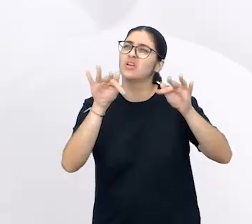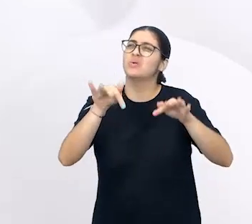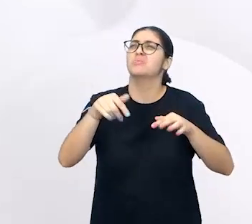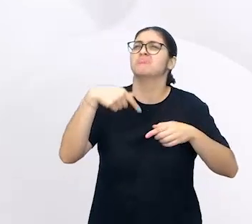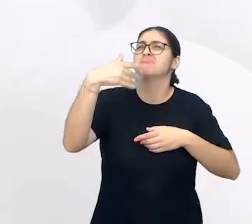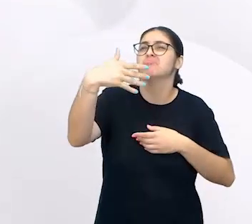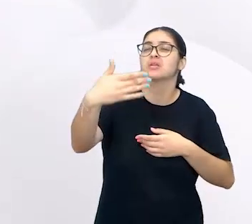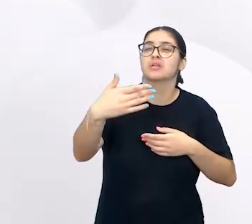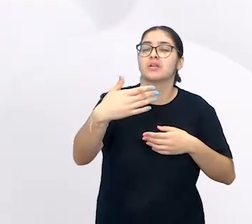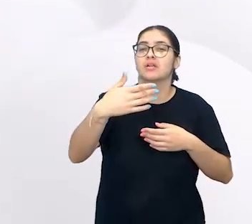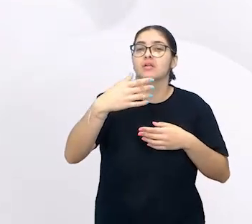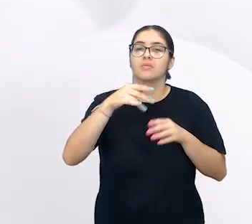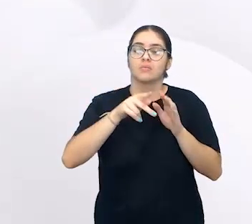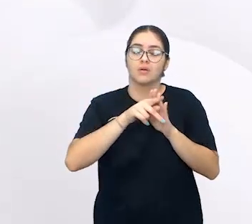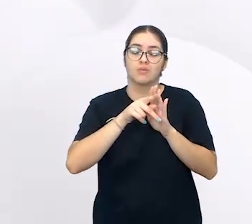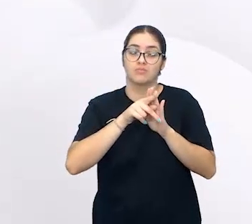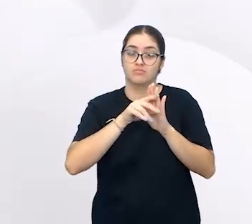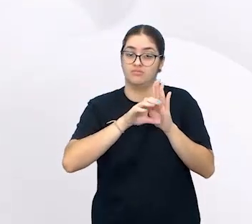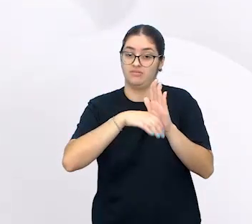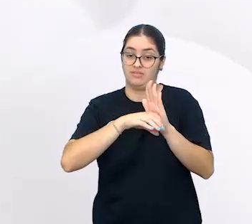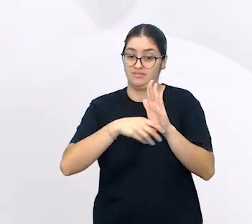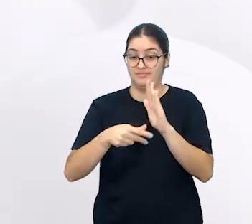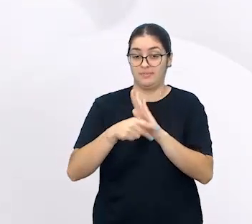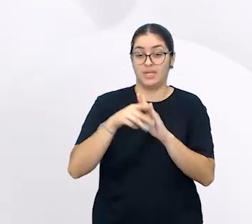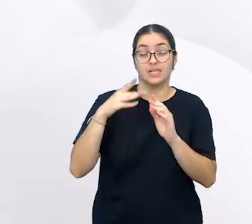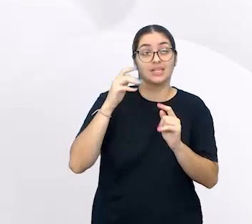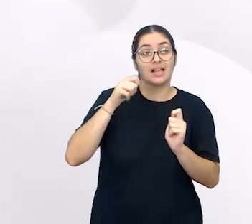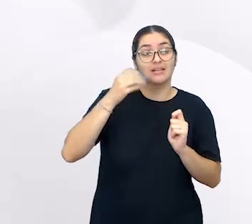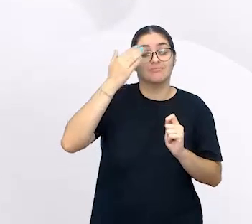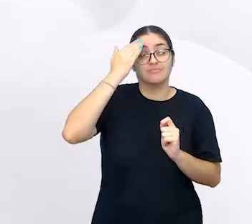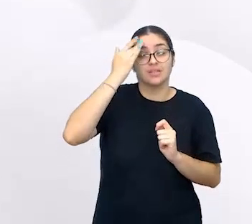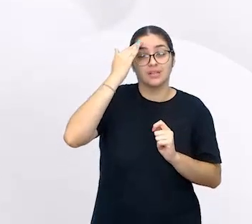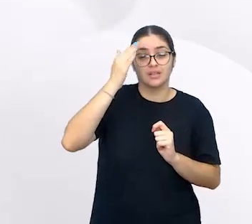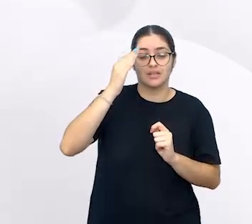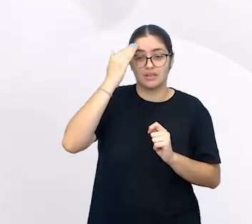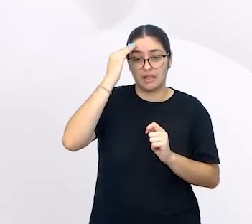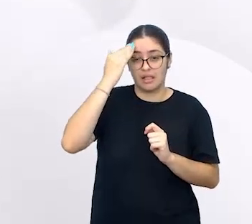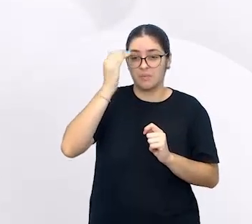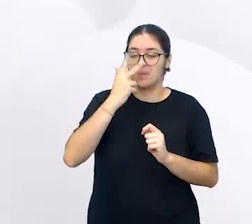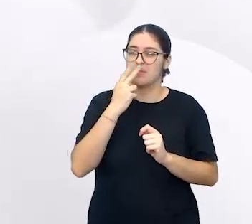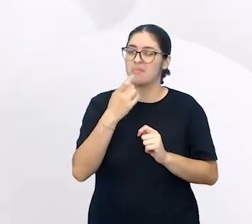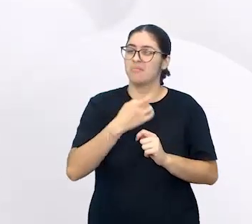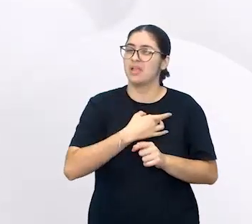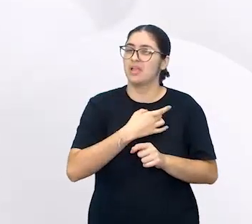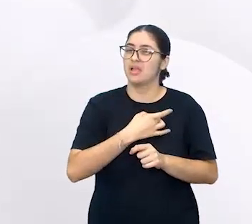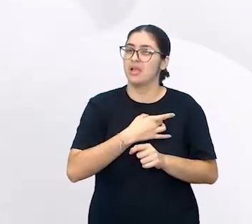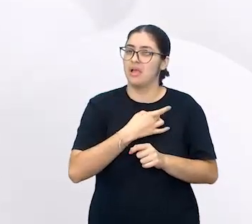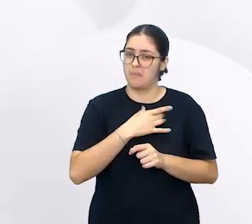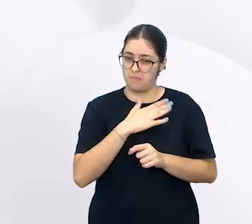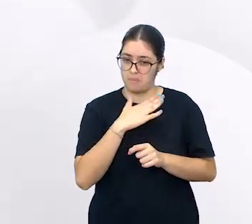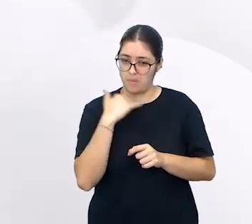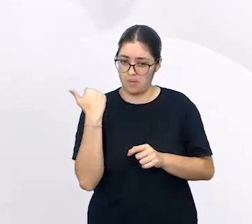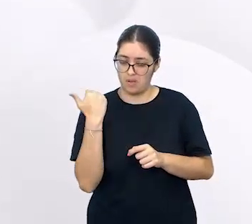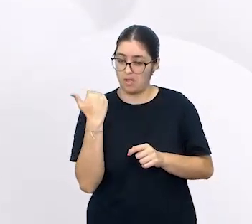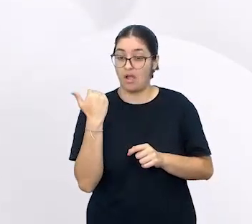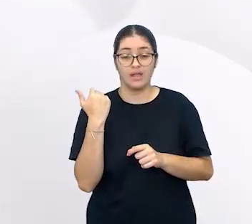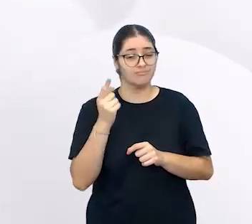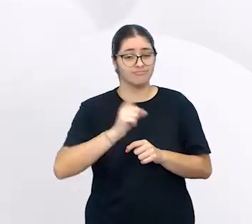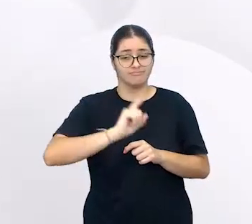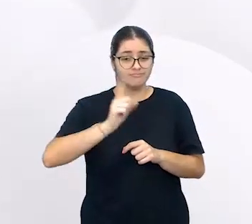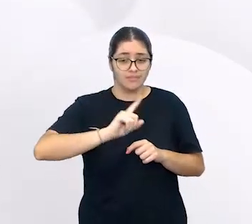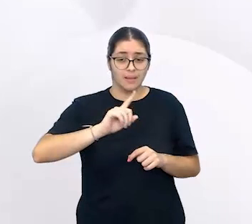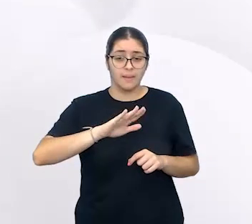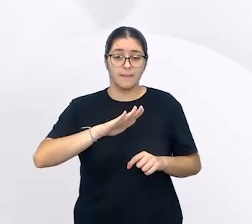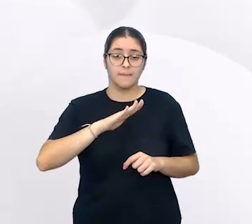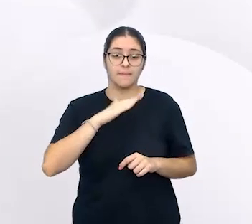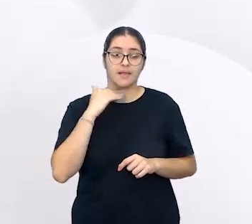comunicativa da autora. Quando a gente começou, medo da eternidade, será que era o medo da morte? Não, era só o medo de